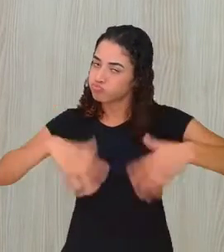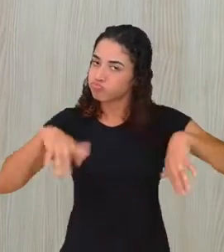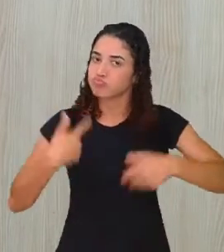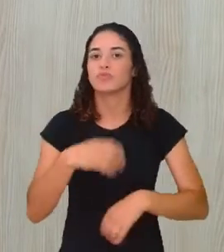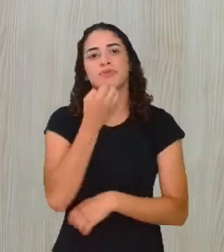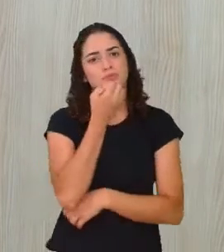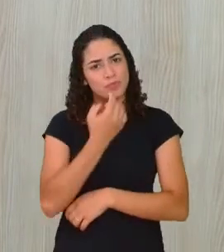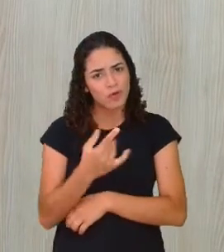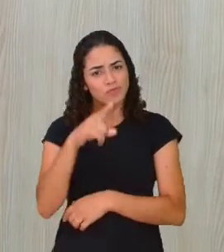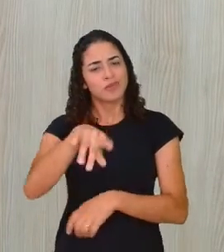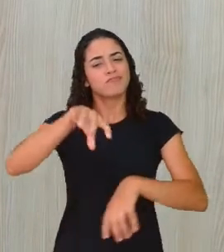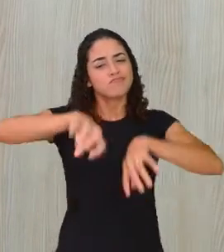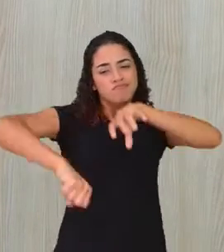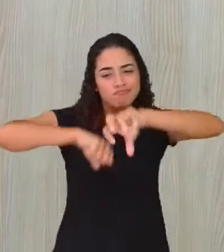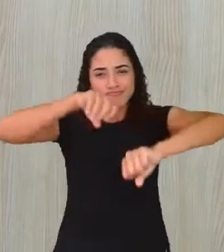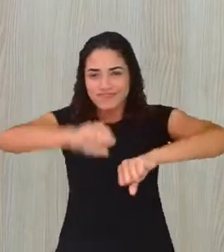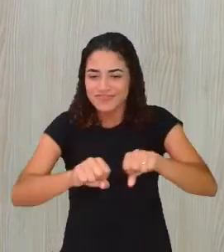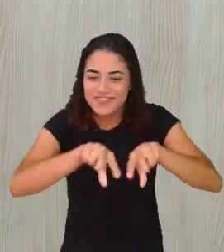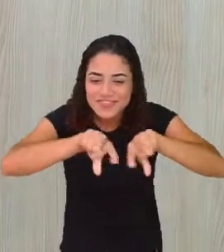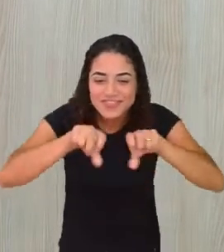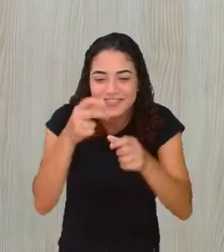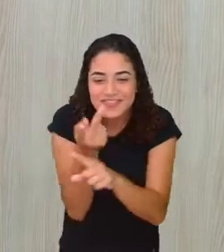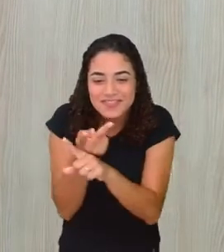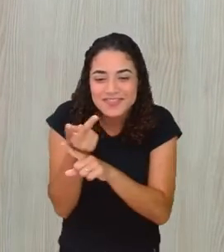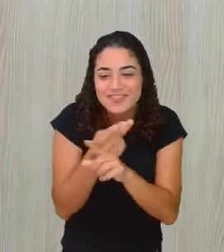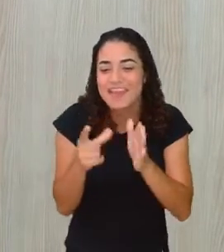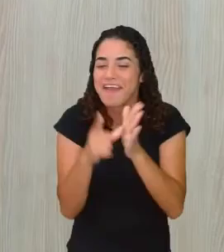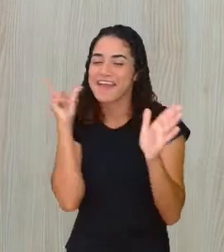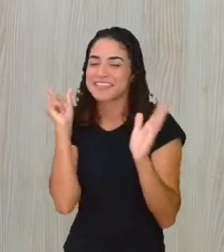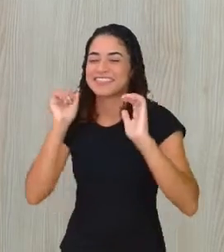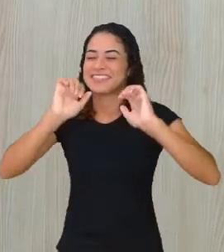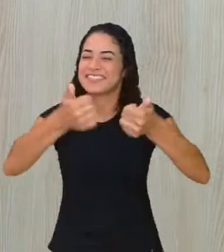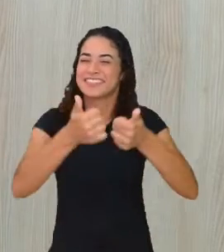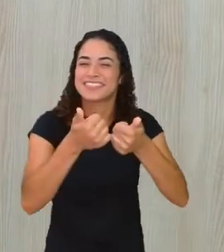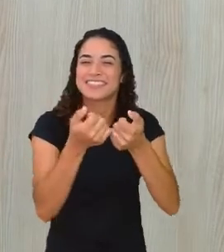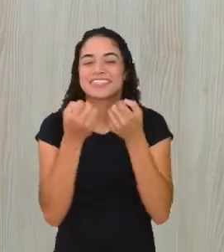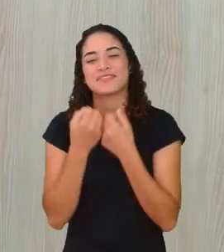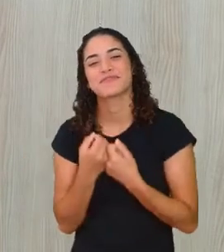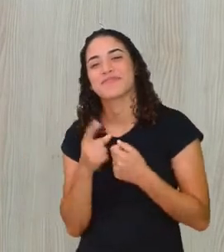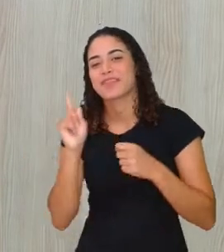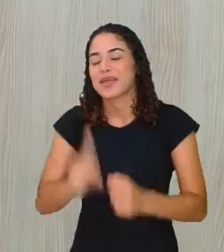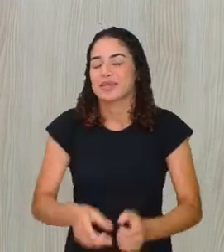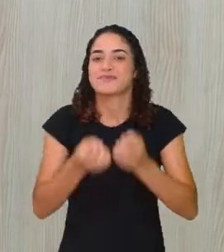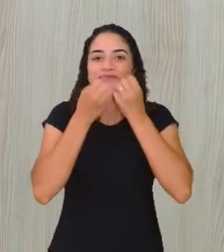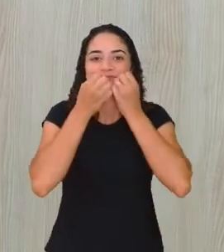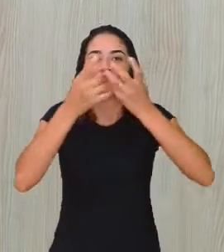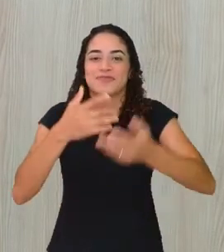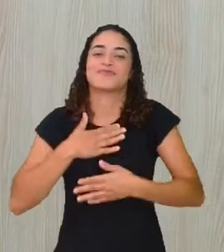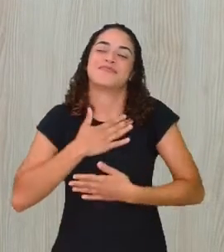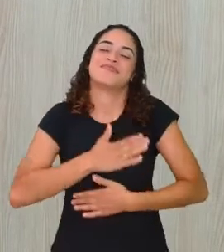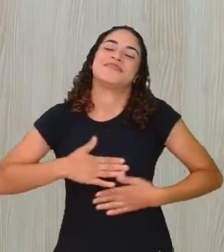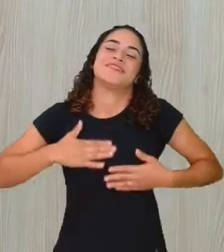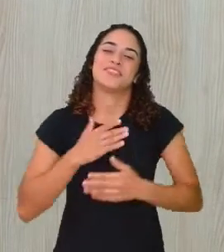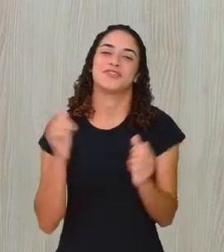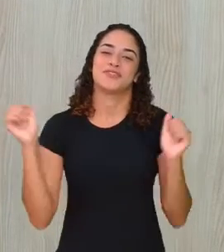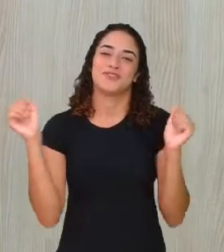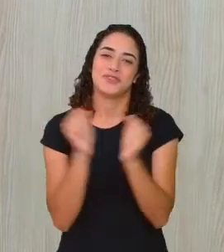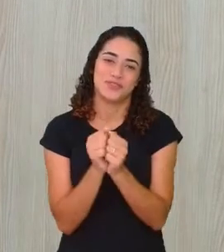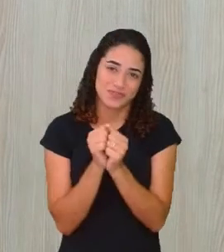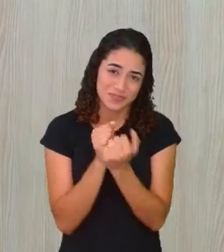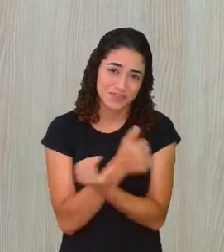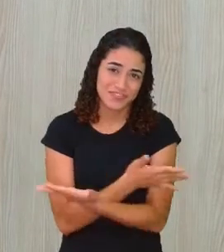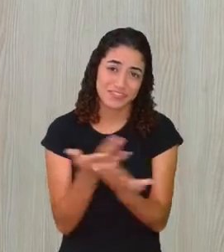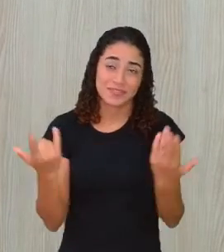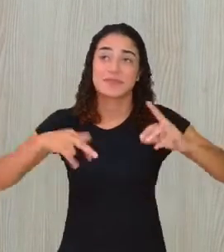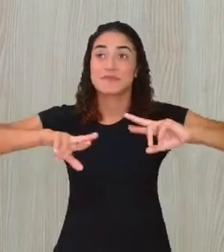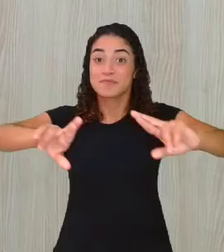vocês até buscarem, né? Buscarem. Um pouquinho antes. Como sempre, foi um prazer estar aqui. Espero que vocês tenham